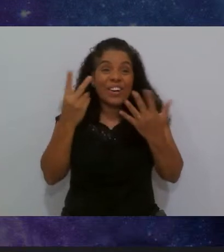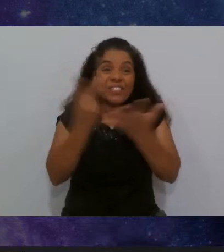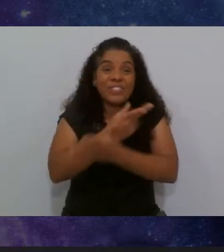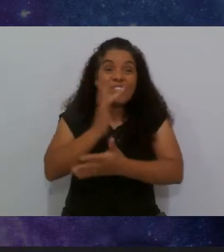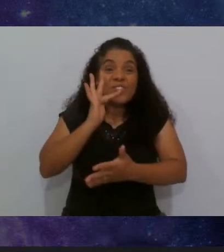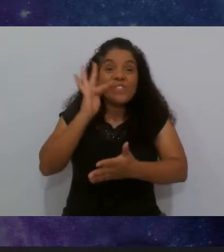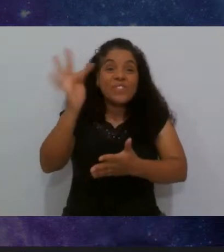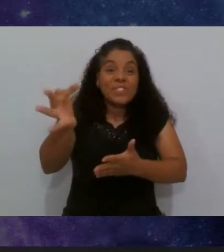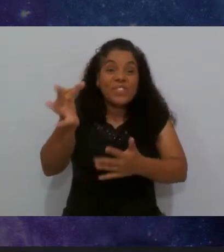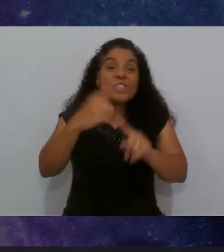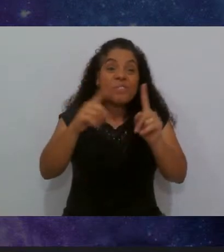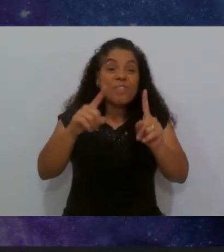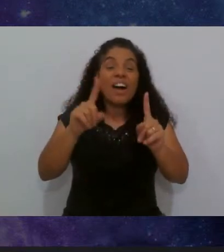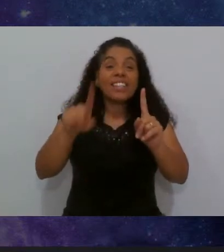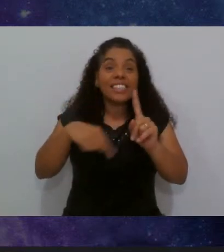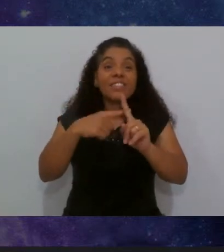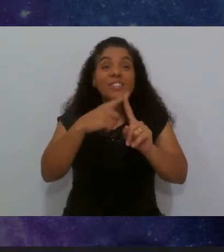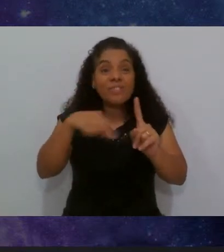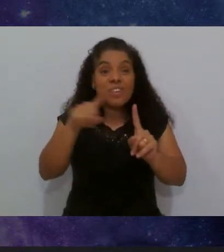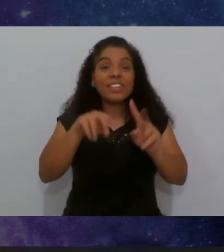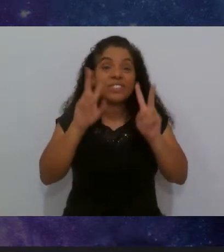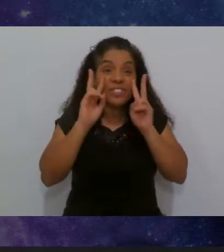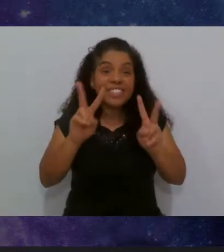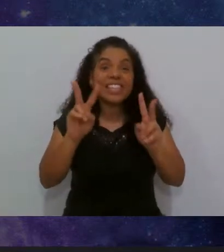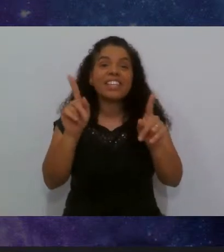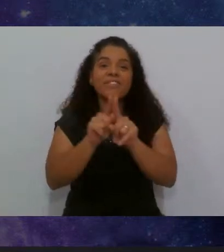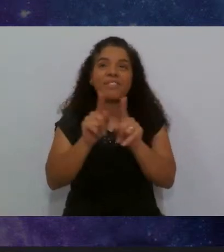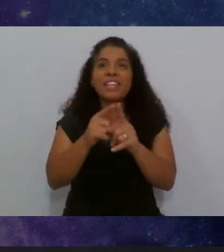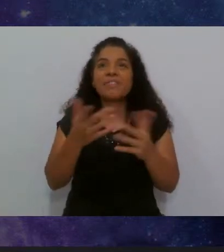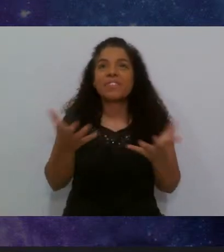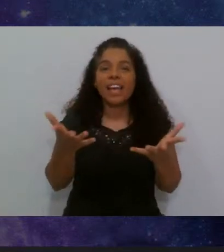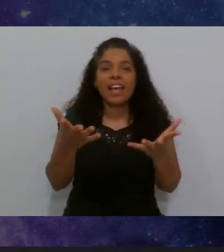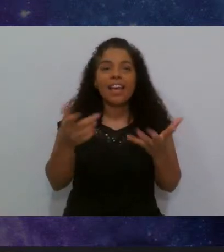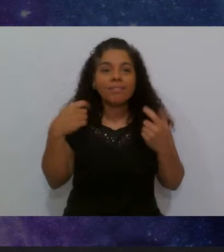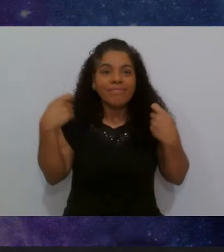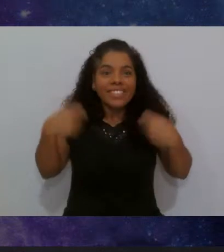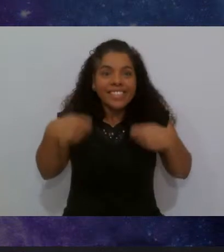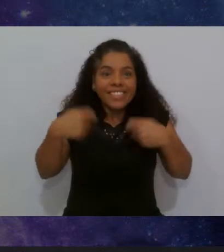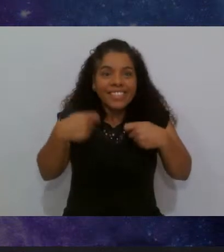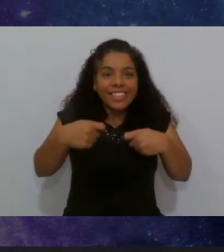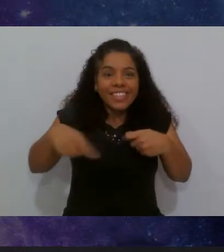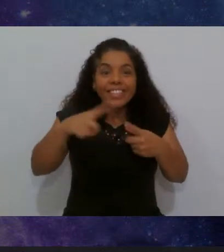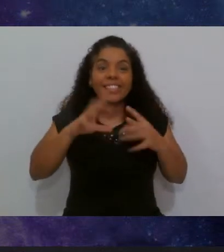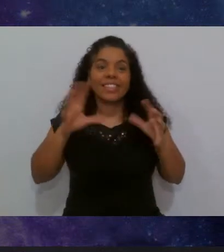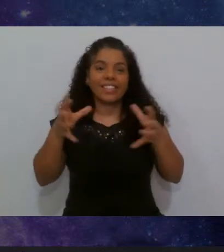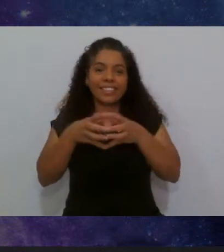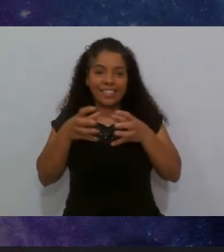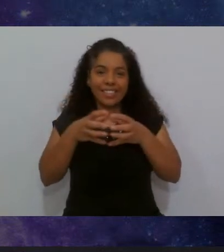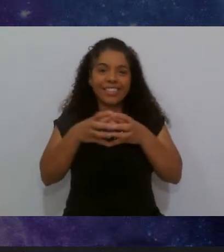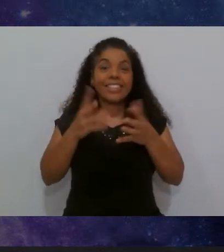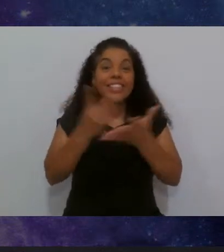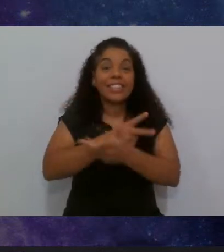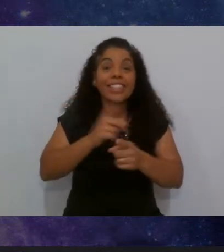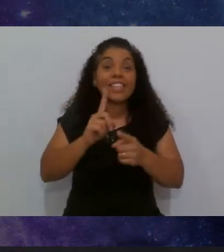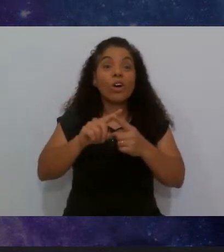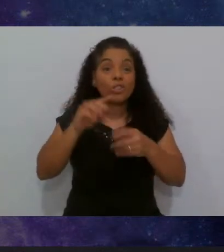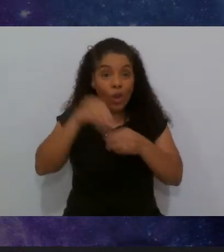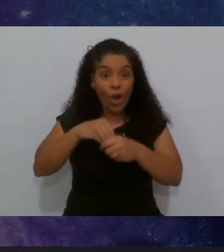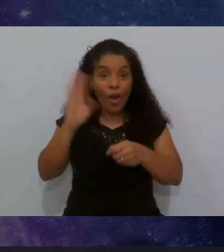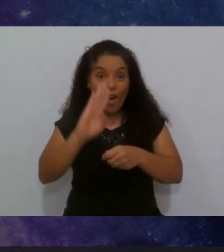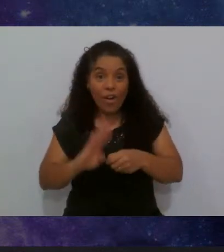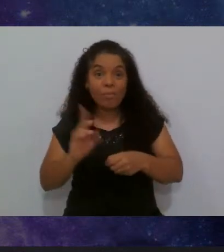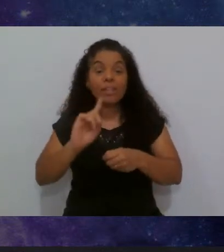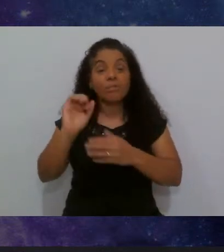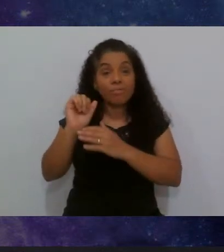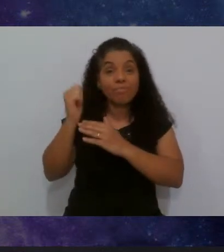mas cada vez mais você vê essa necessidade dos times, né? Não só no Brasil, mas